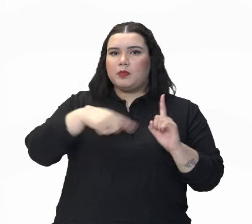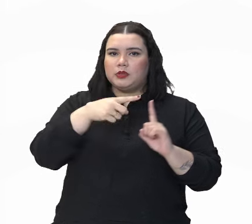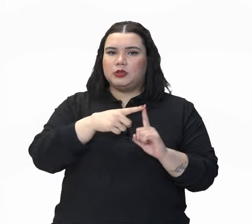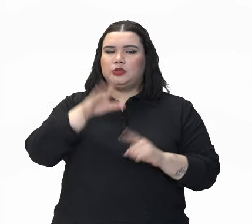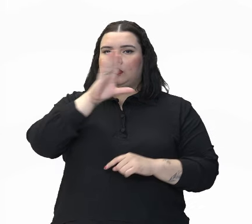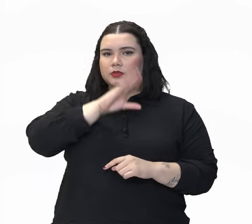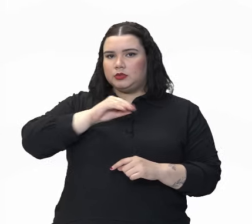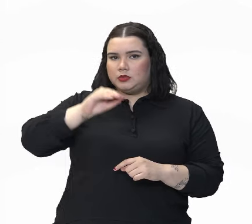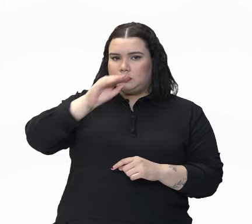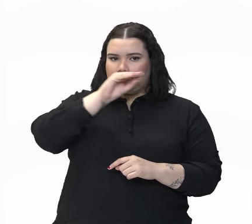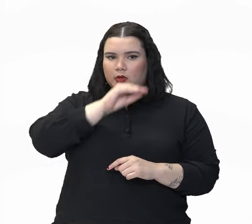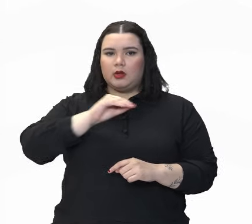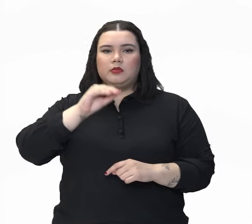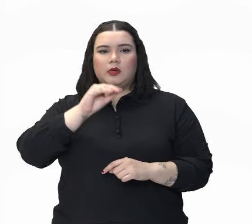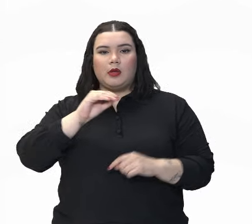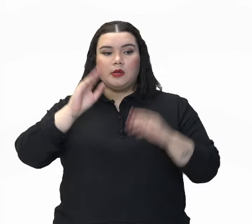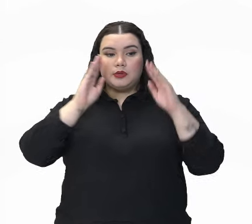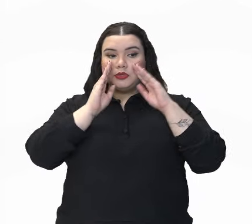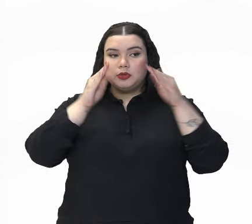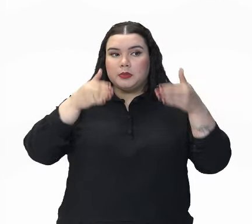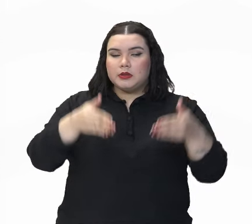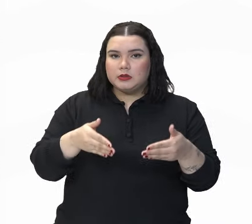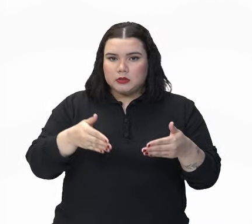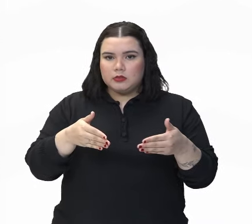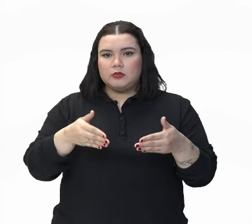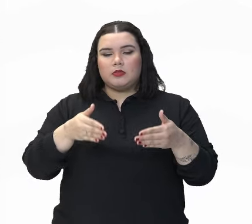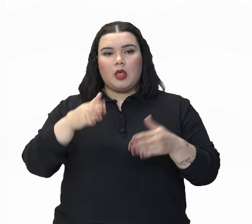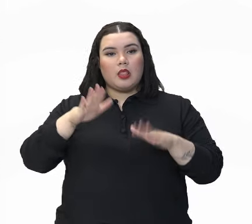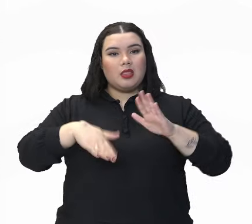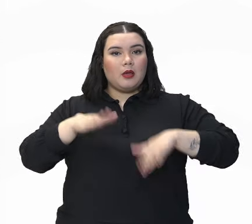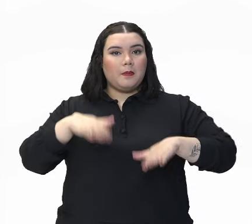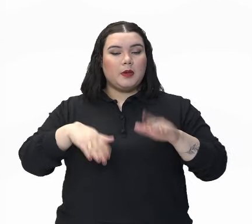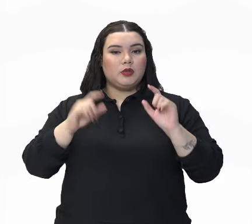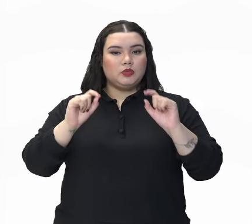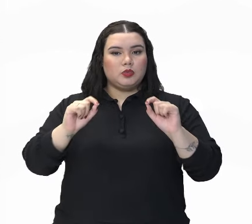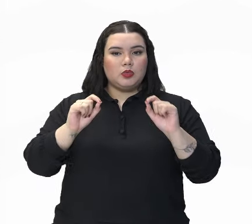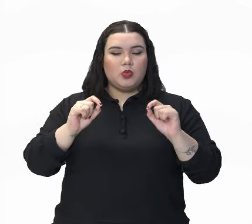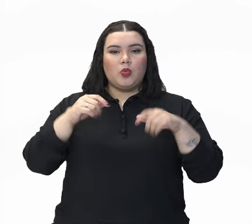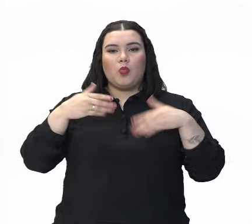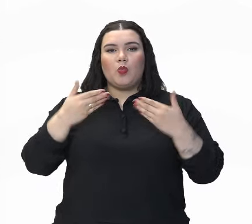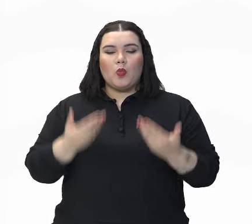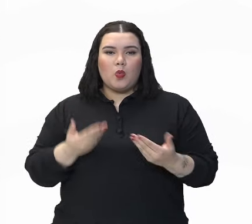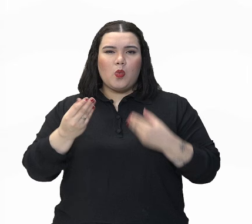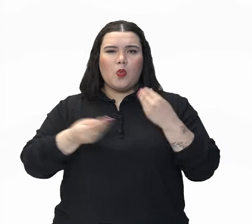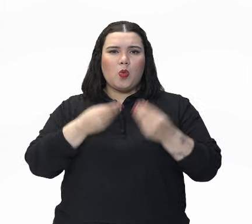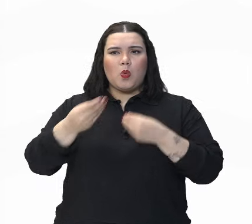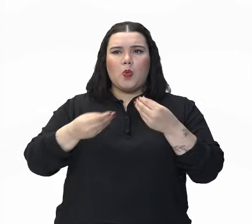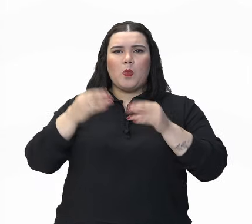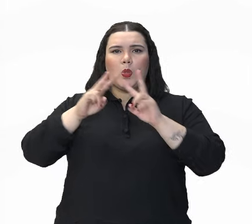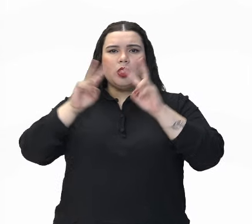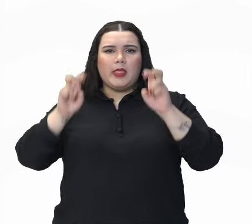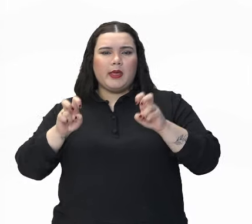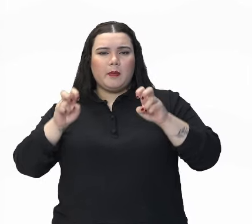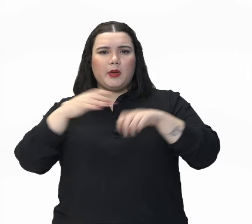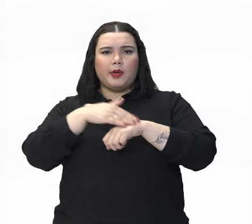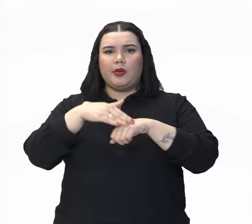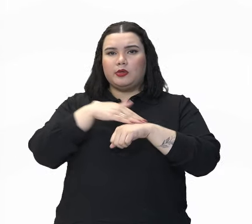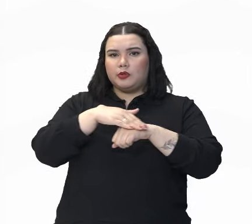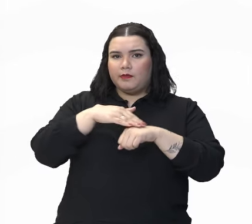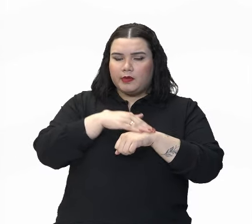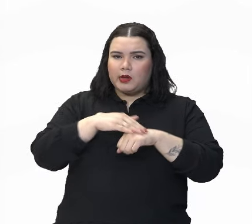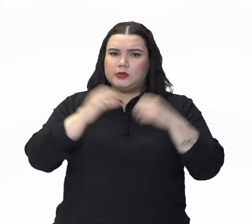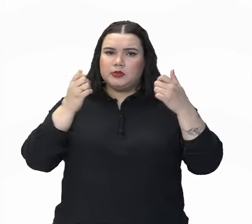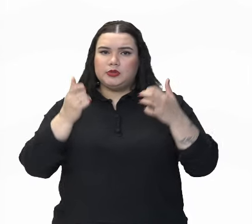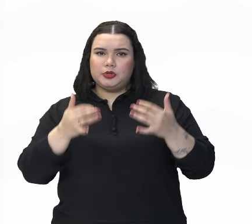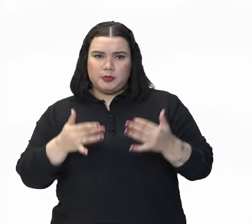que são específicas, vai depender do discurso que vão produzir e que essa